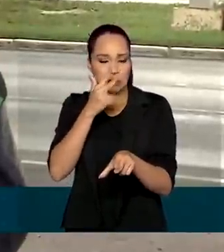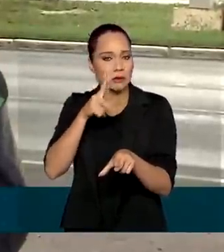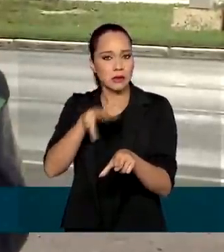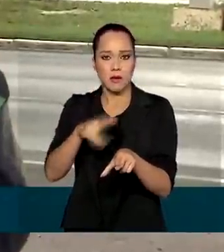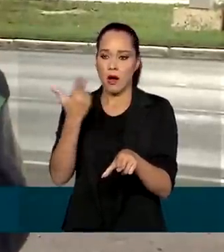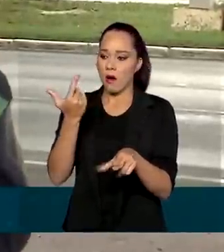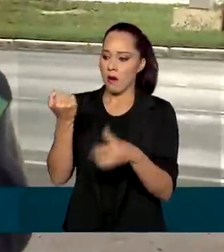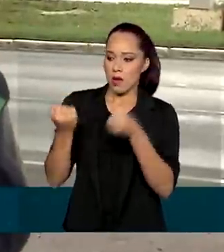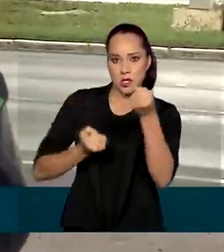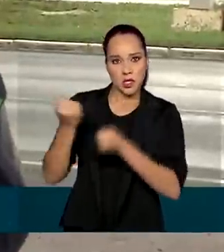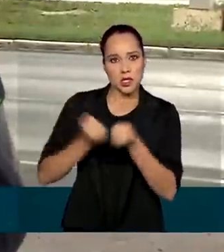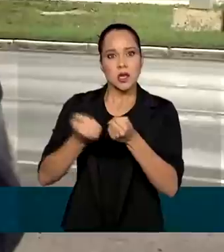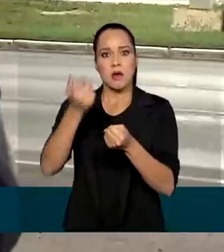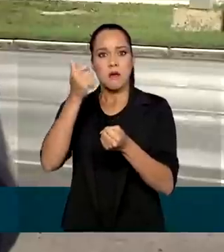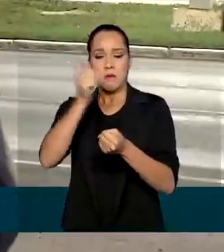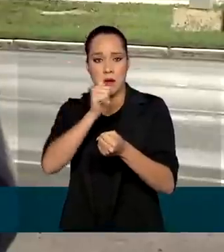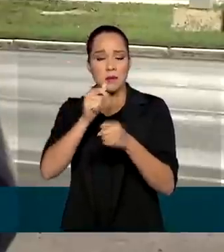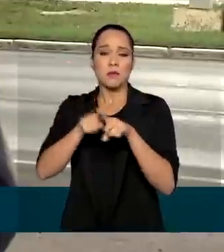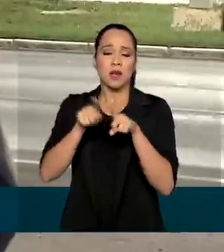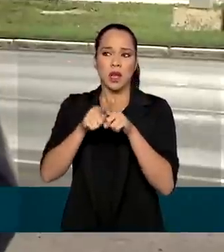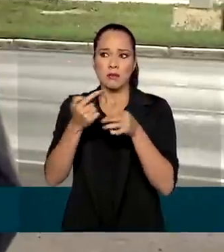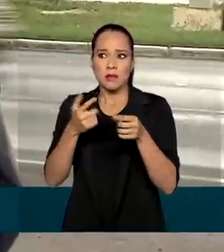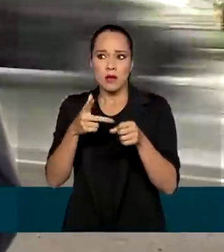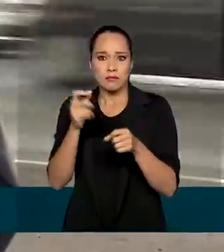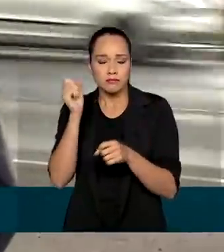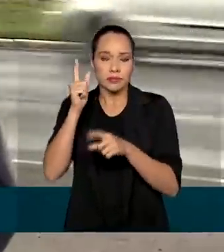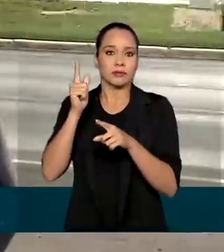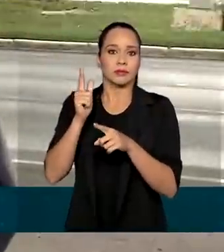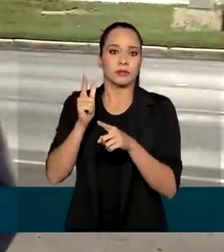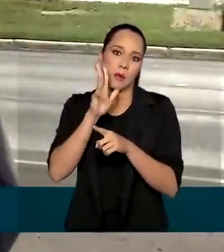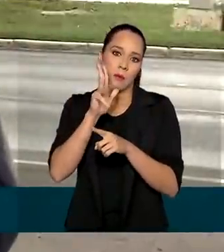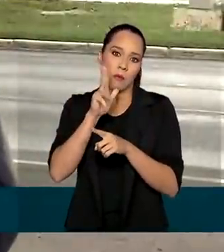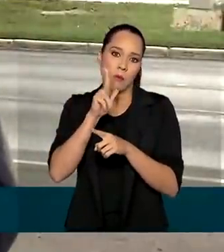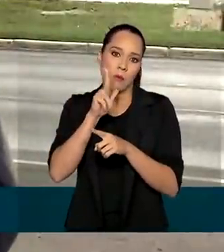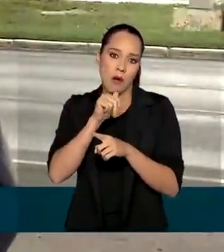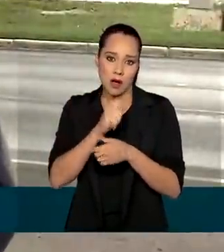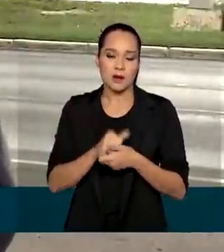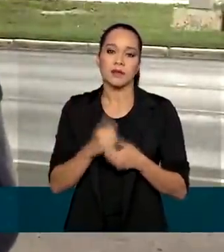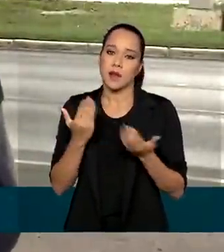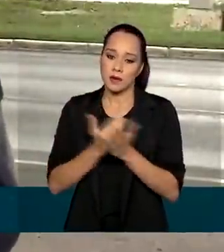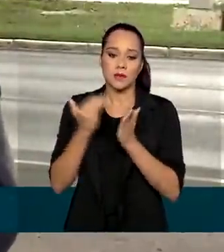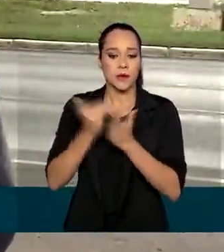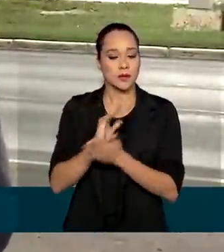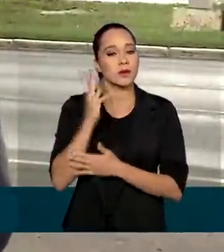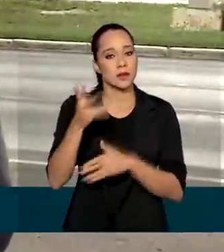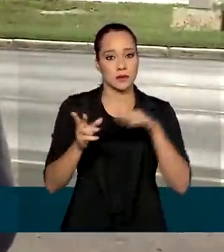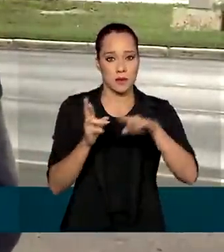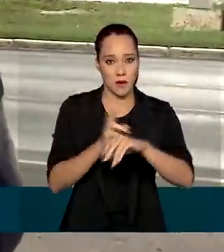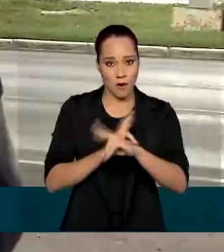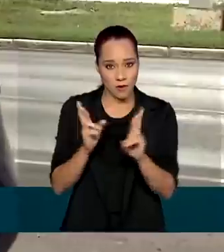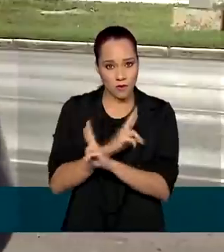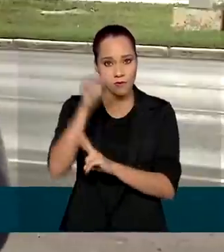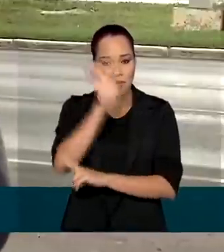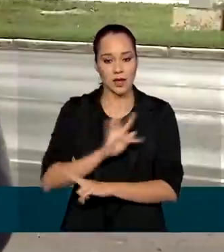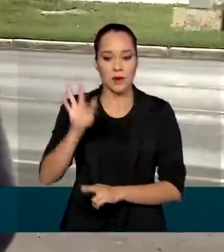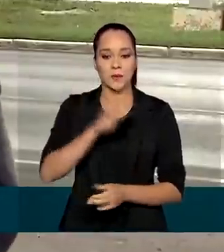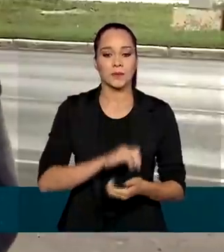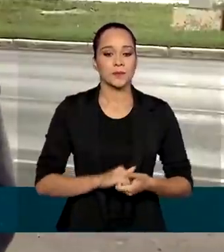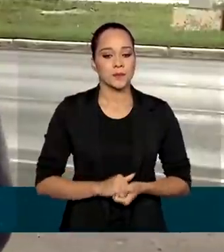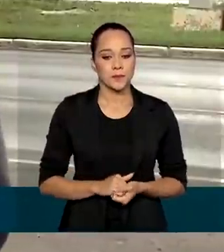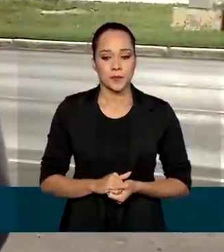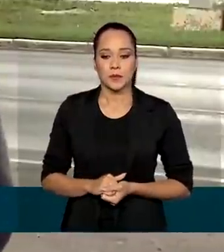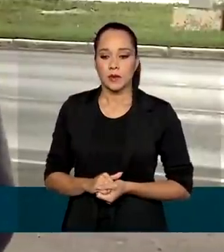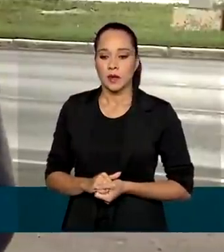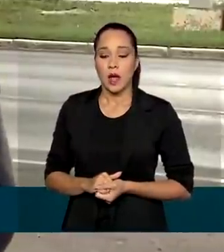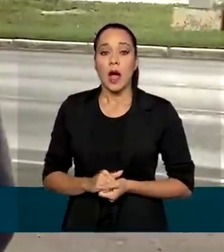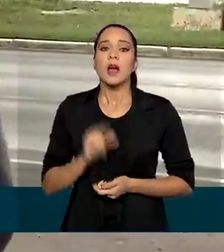tempo de reação realmente demora muito mais. Então, são alguns dos delitos que sejam nas rodovias federais. Agora, quem vai pegar ainda a estrada